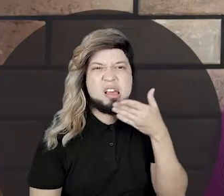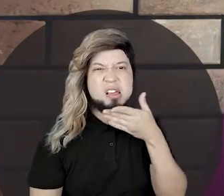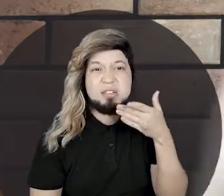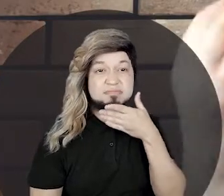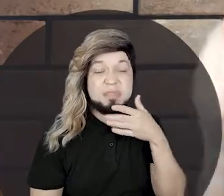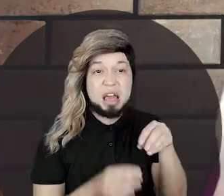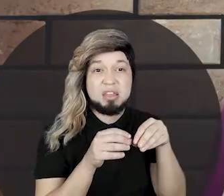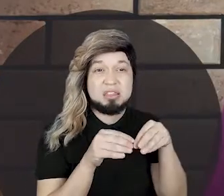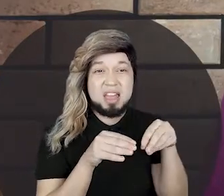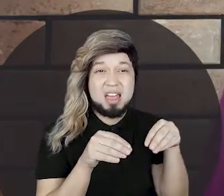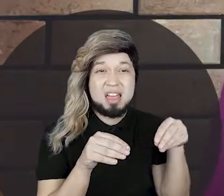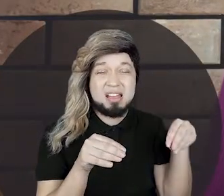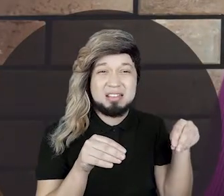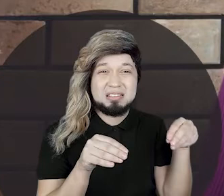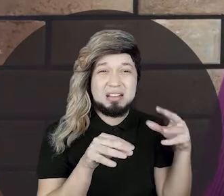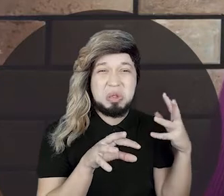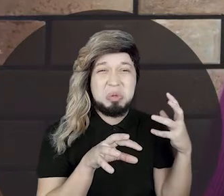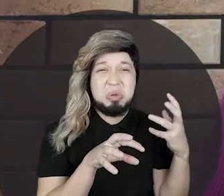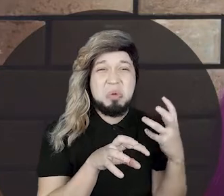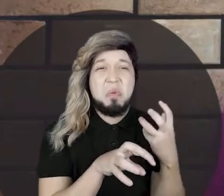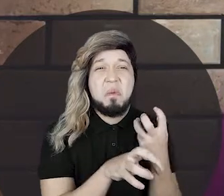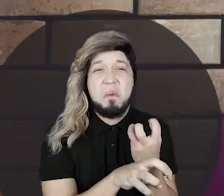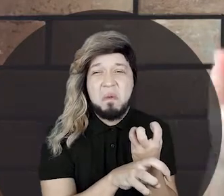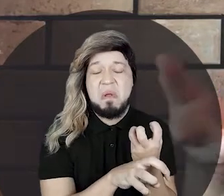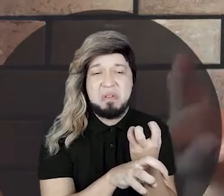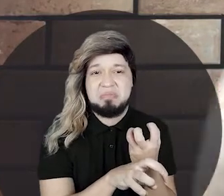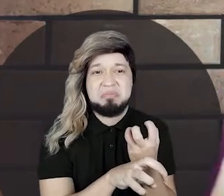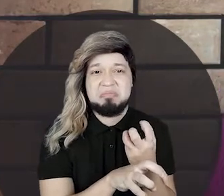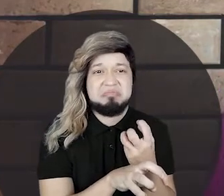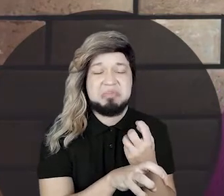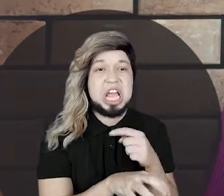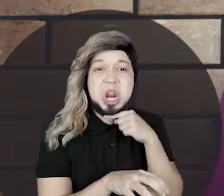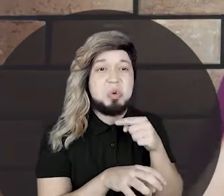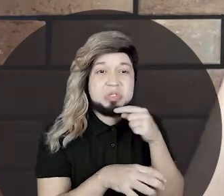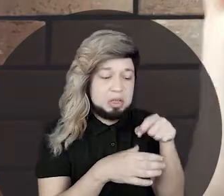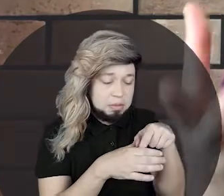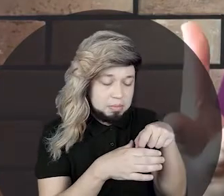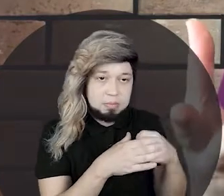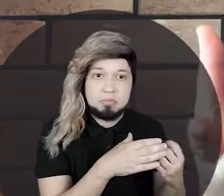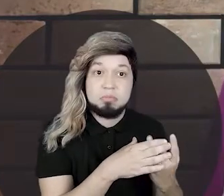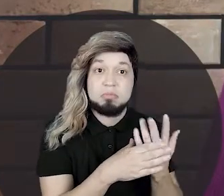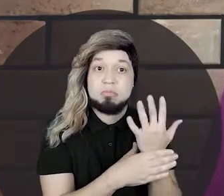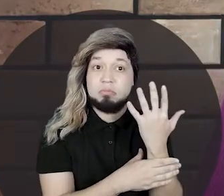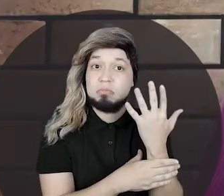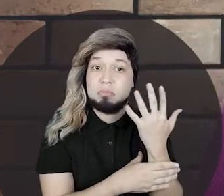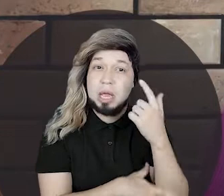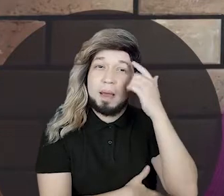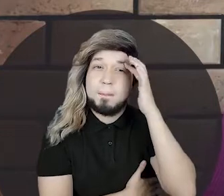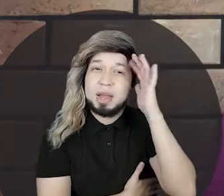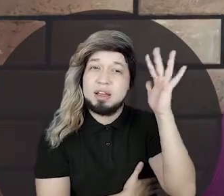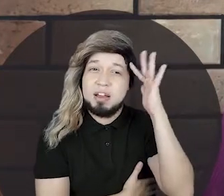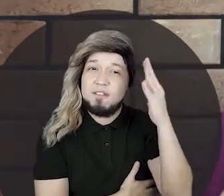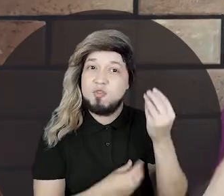bom. A terra não era boa, sabe aquela terra seca, aquela terra que não brota nada? Mas